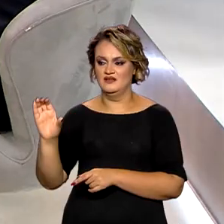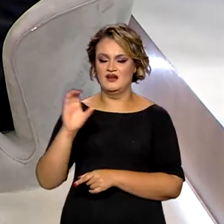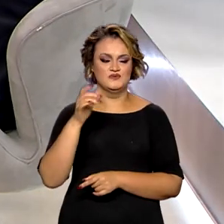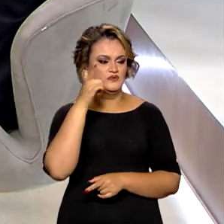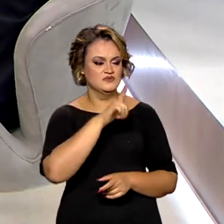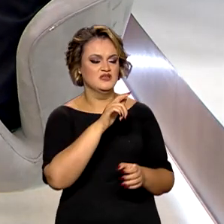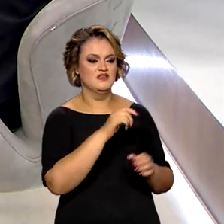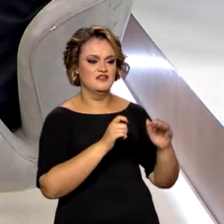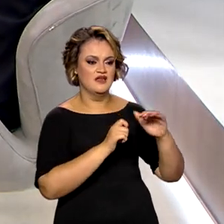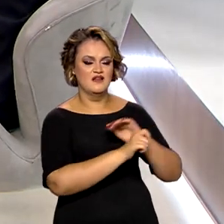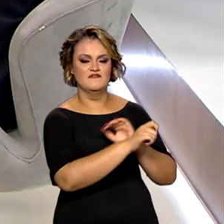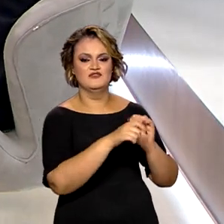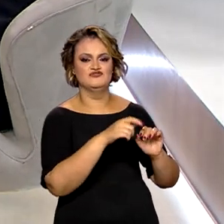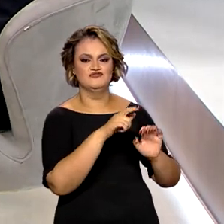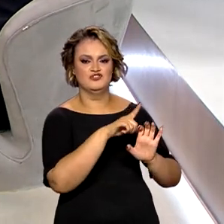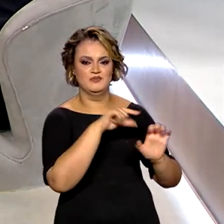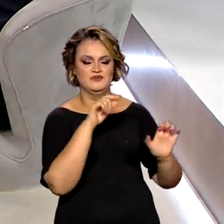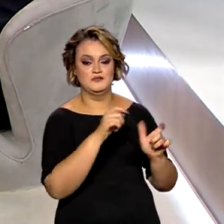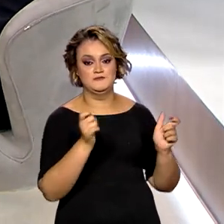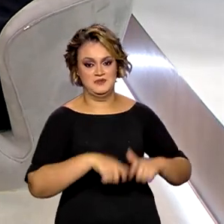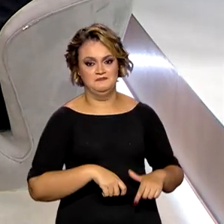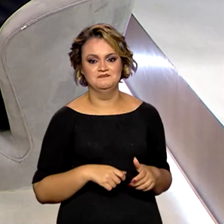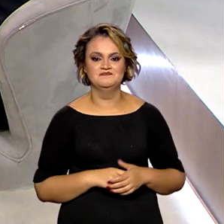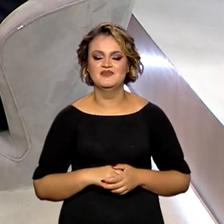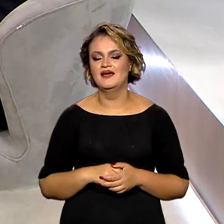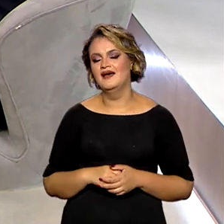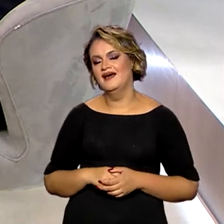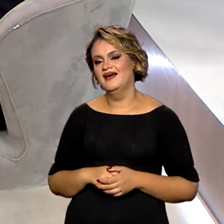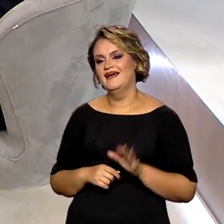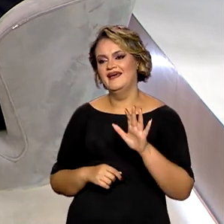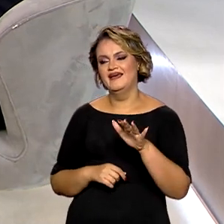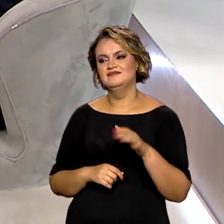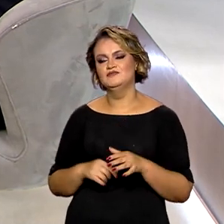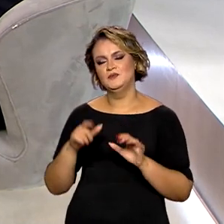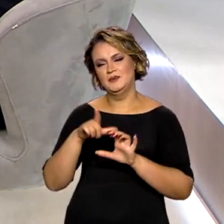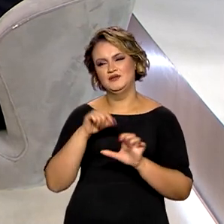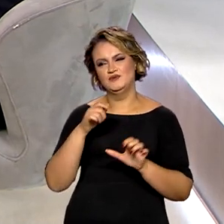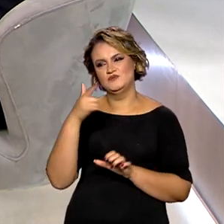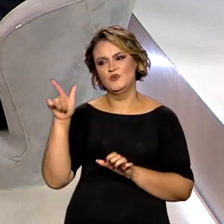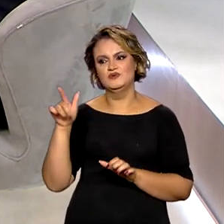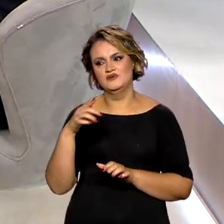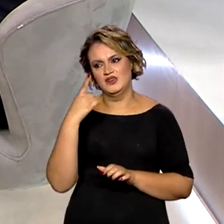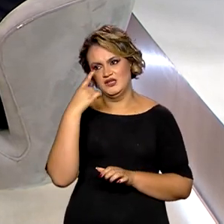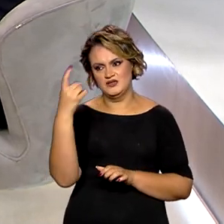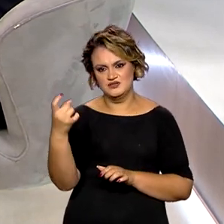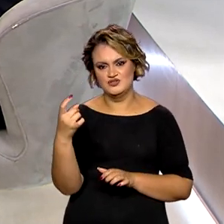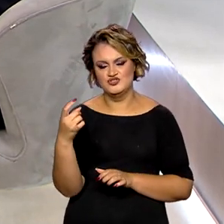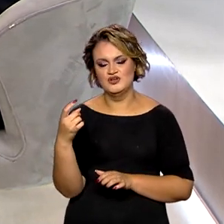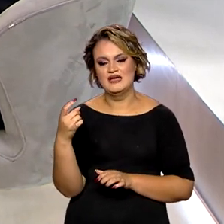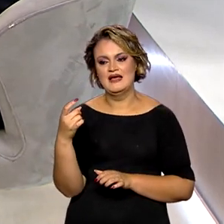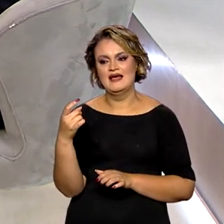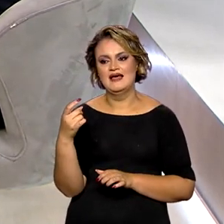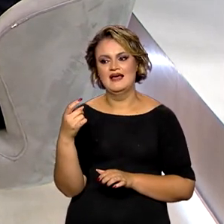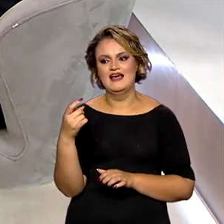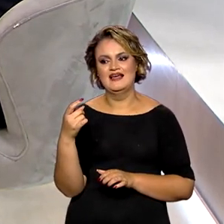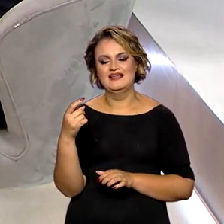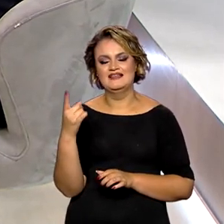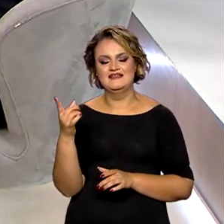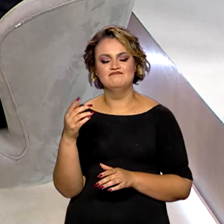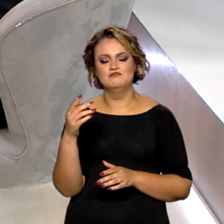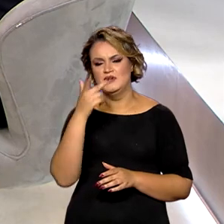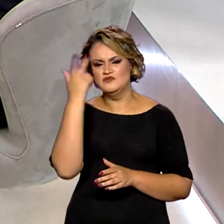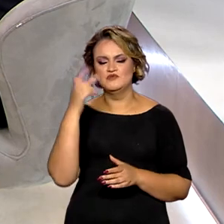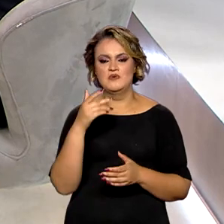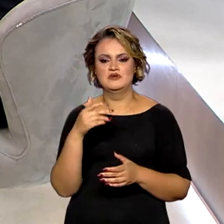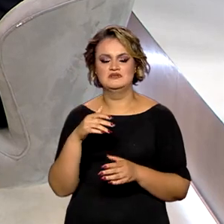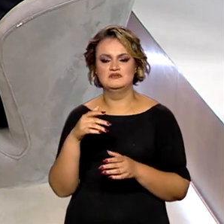ela faça o negócio dela acontecer. Então, e também a questão do empreendedorismo é interessante e desses microcréditos é que a inadimplência é